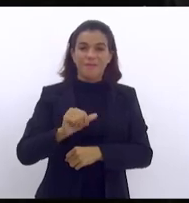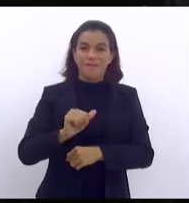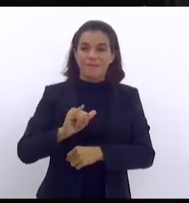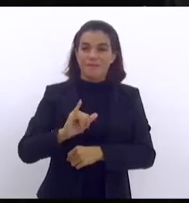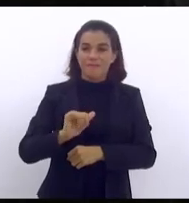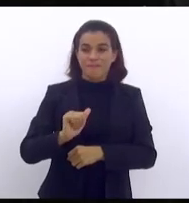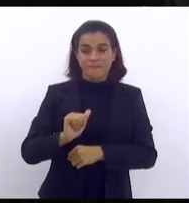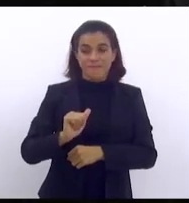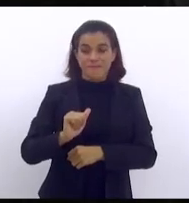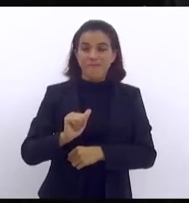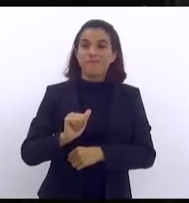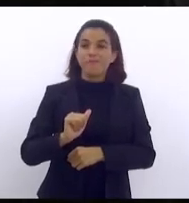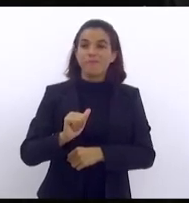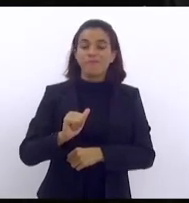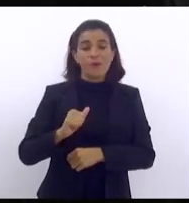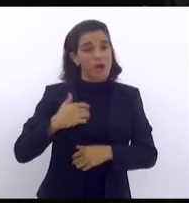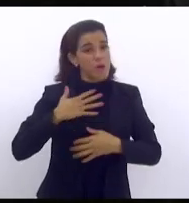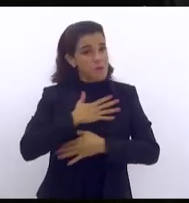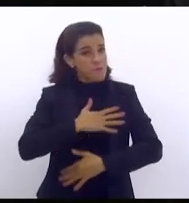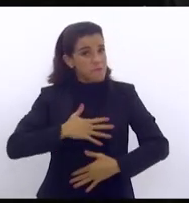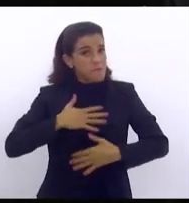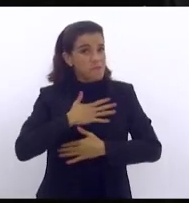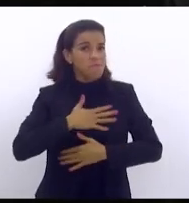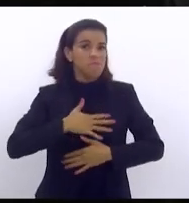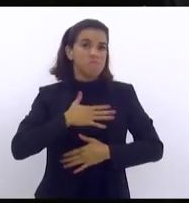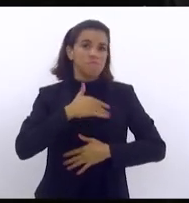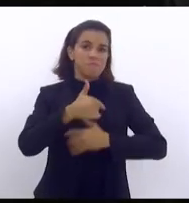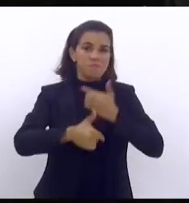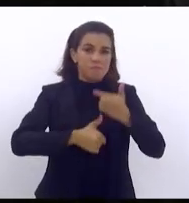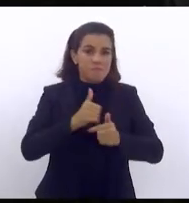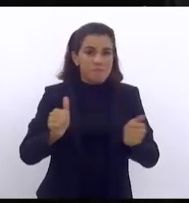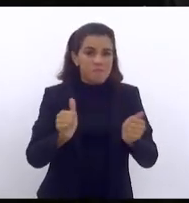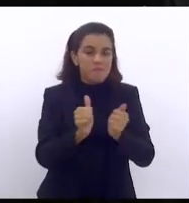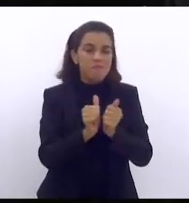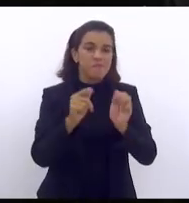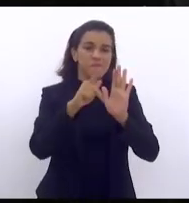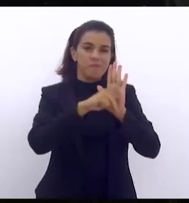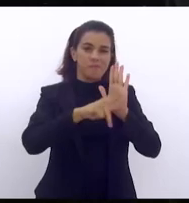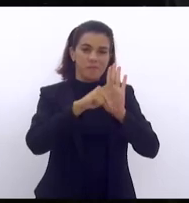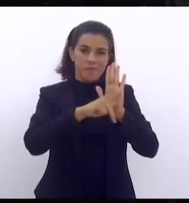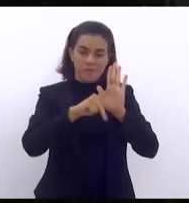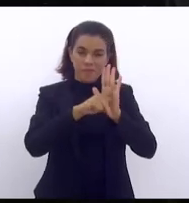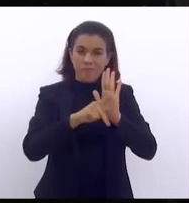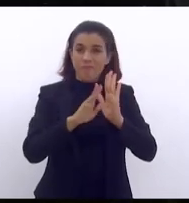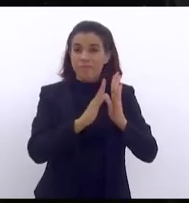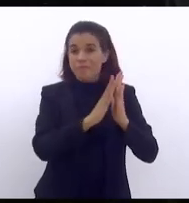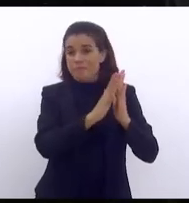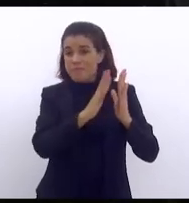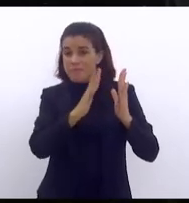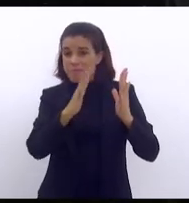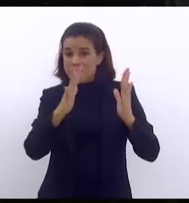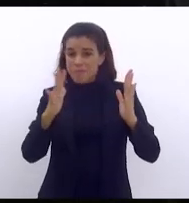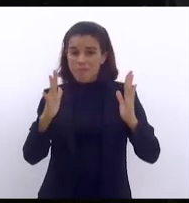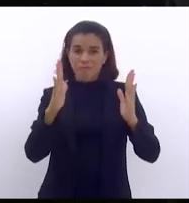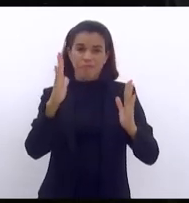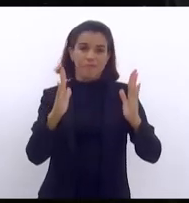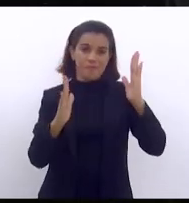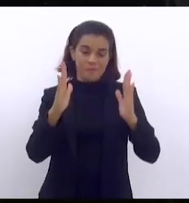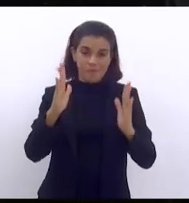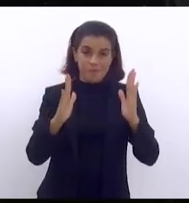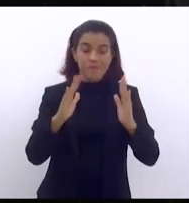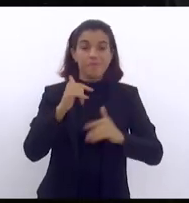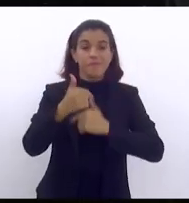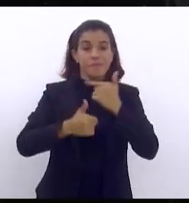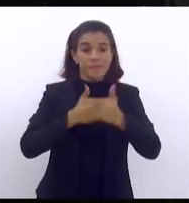então tive o prazer de trabalhar nesse projeto enquanto o projeto durou trabalhei no